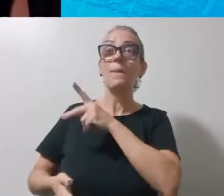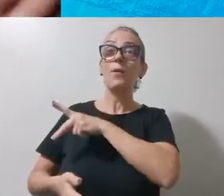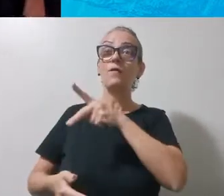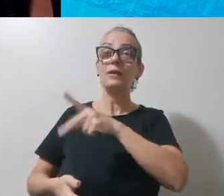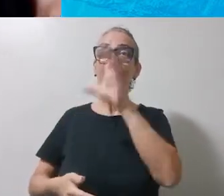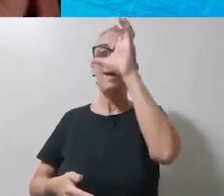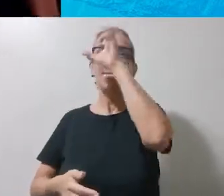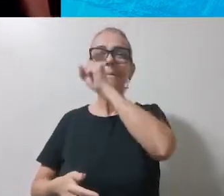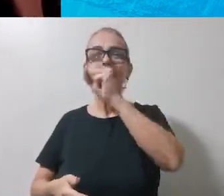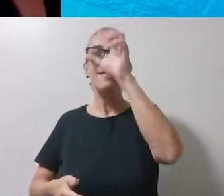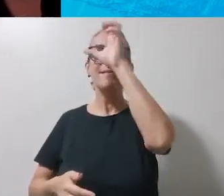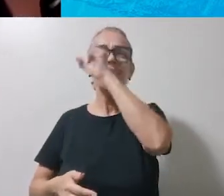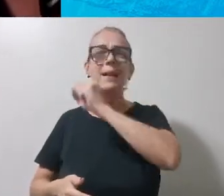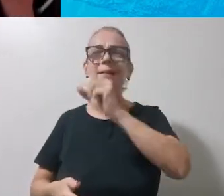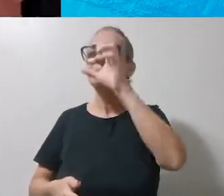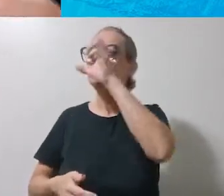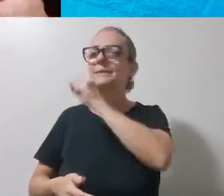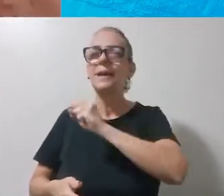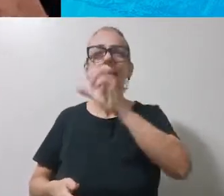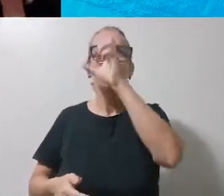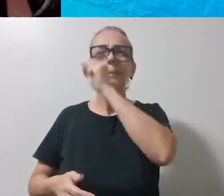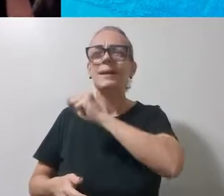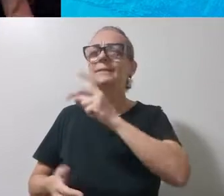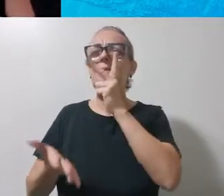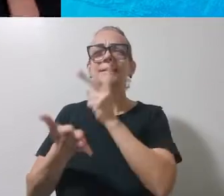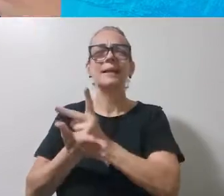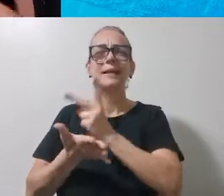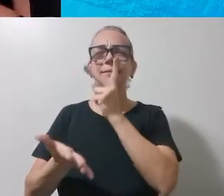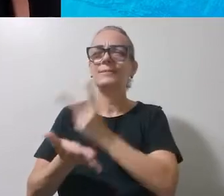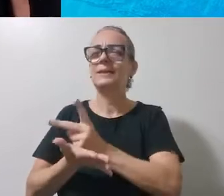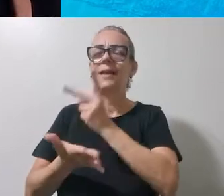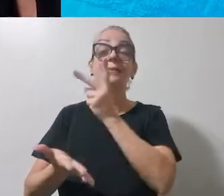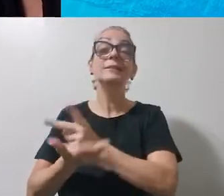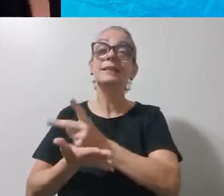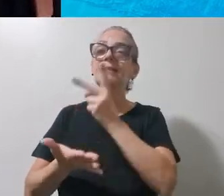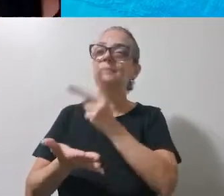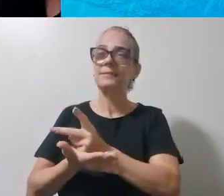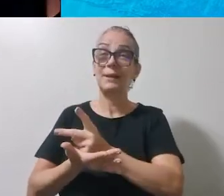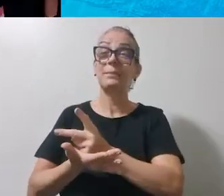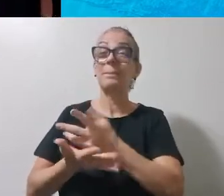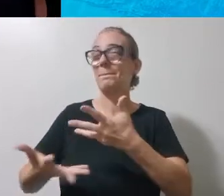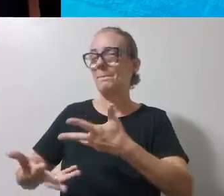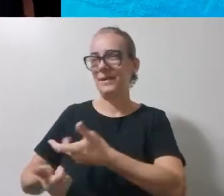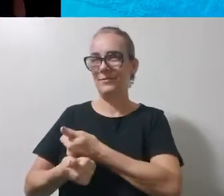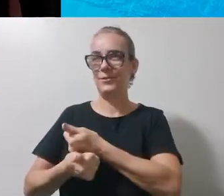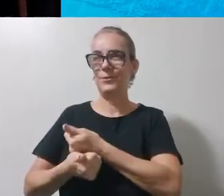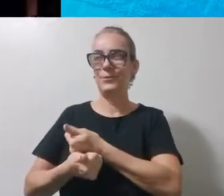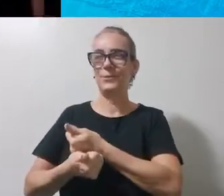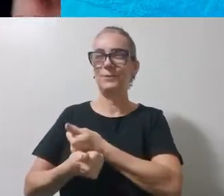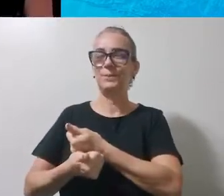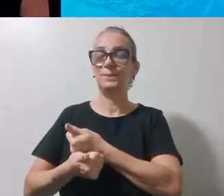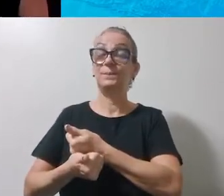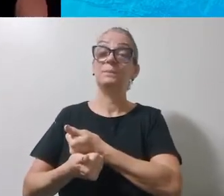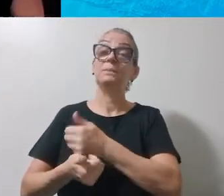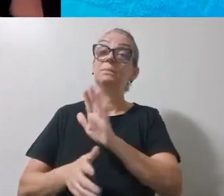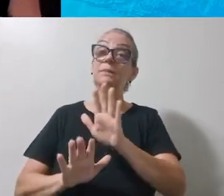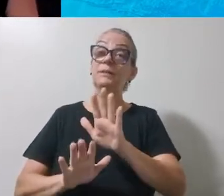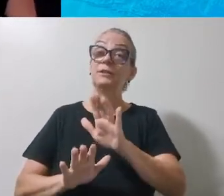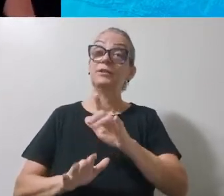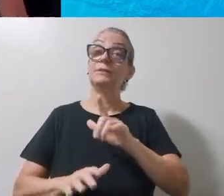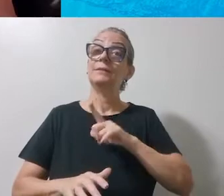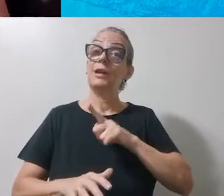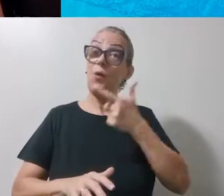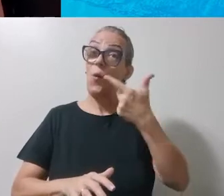Aprendendo, aprendendo sempre. Que é maravilhoso. Devemos sempre aprender. Mas temos ainda mais